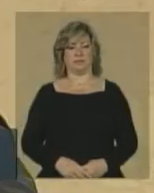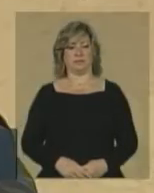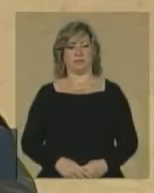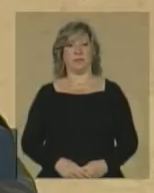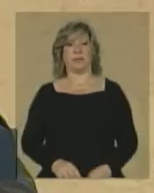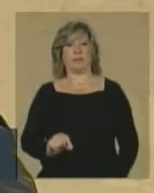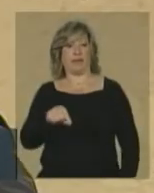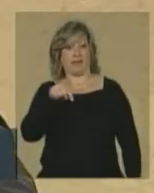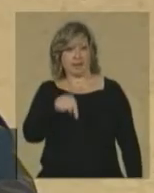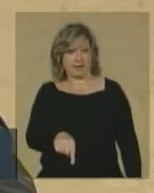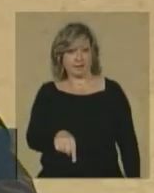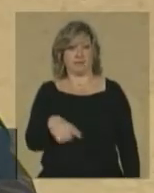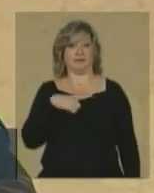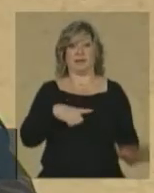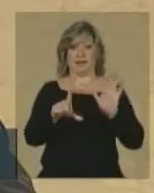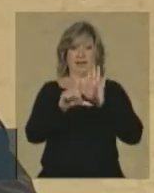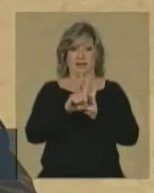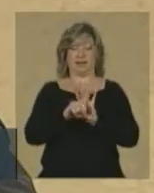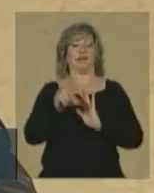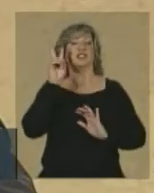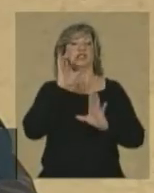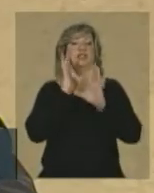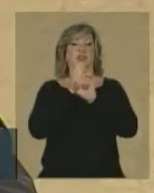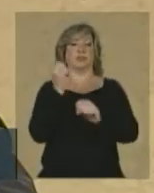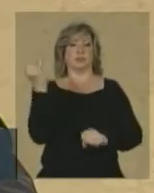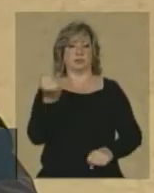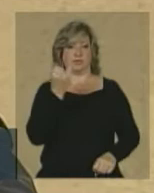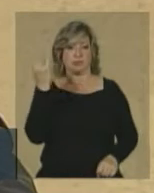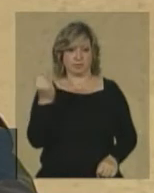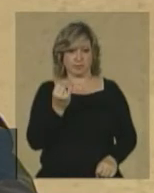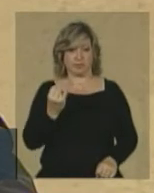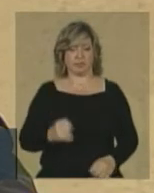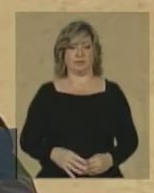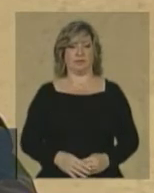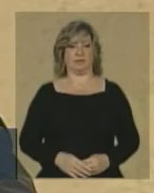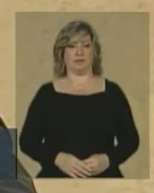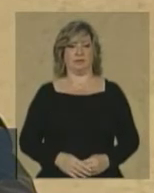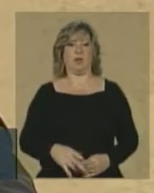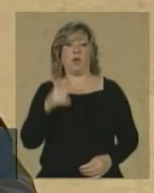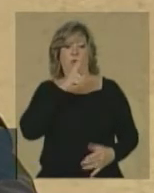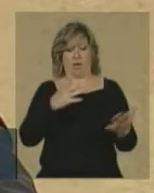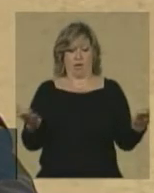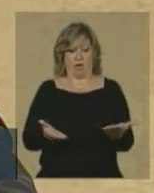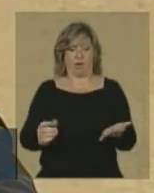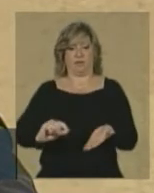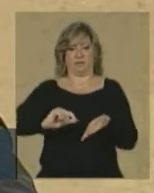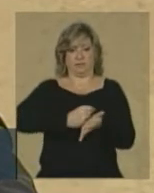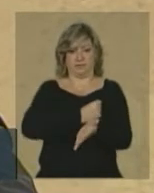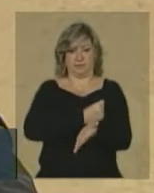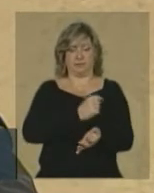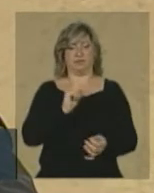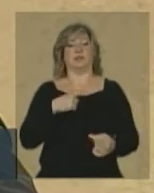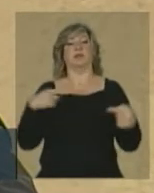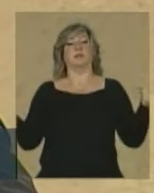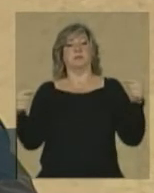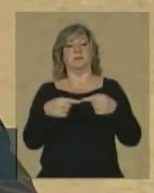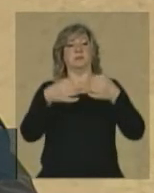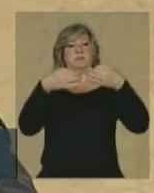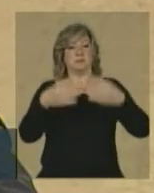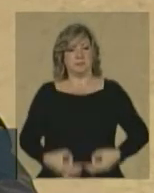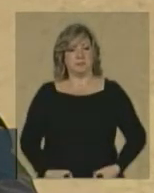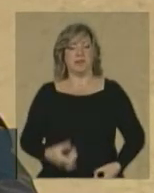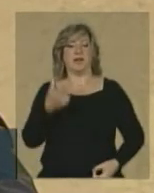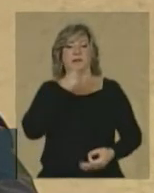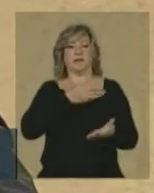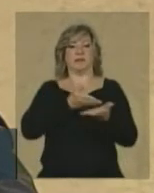este dispositivo desta lei histórica a ser sancionada coaduna-se perfeitamente com a sanção da